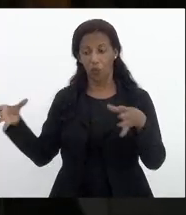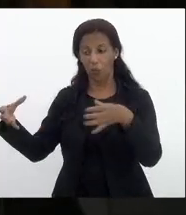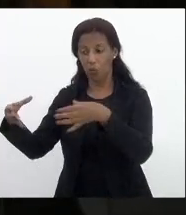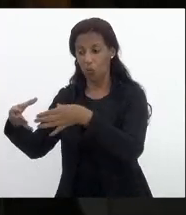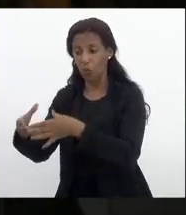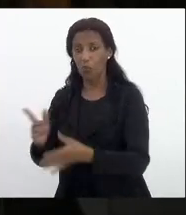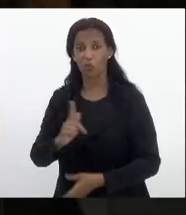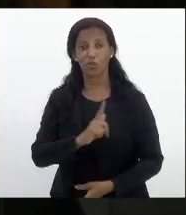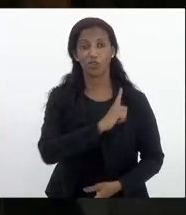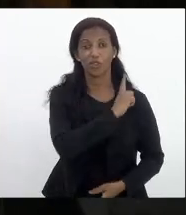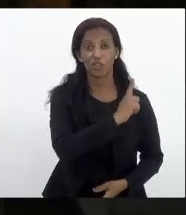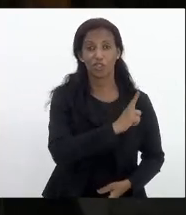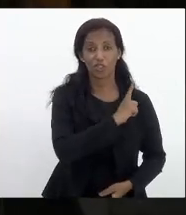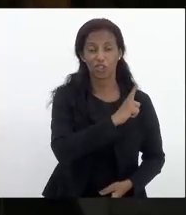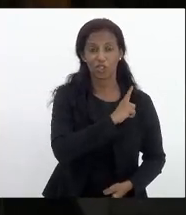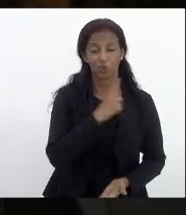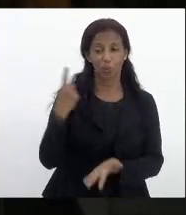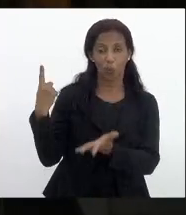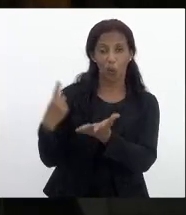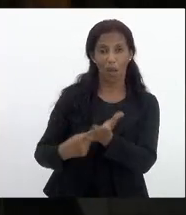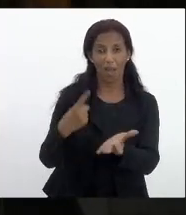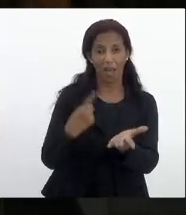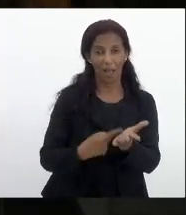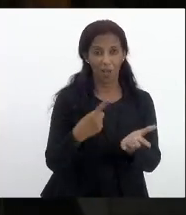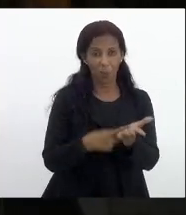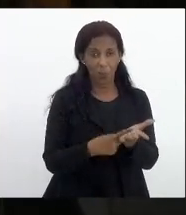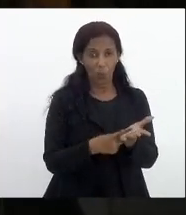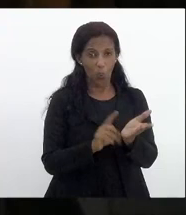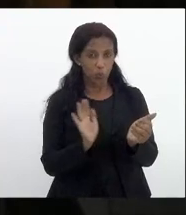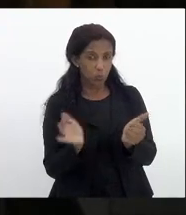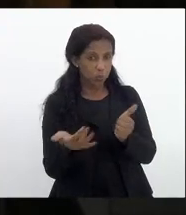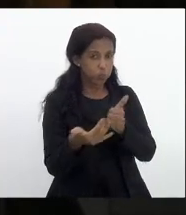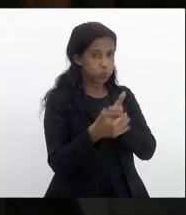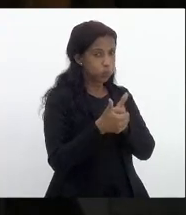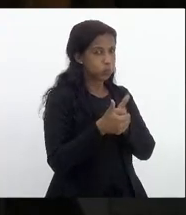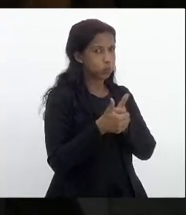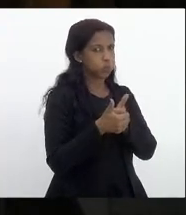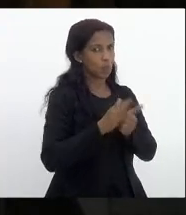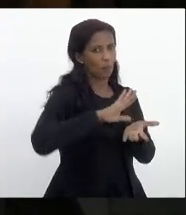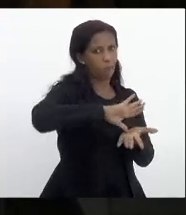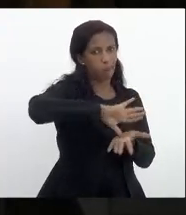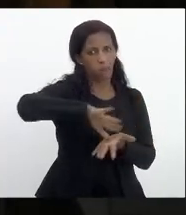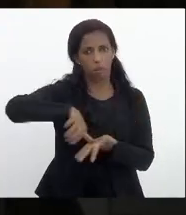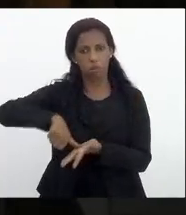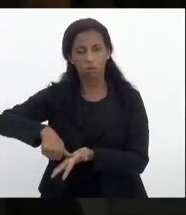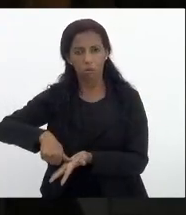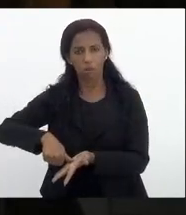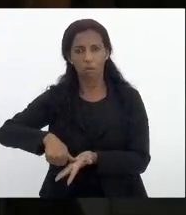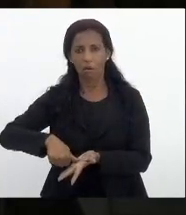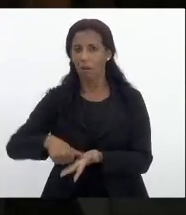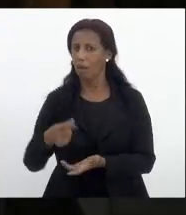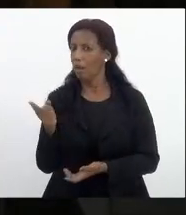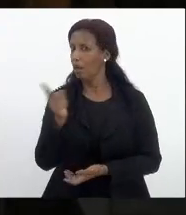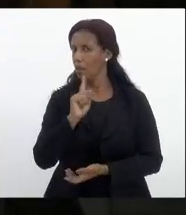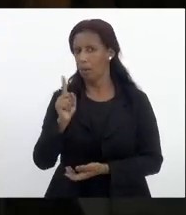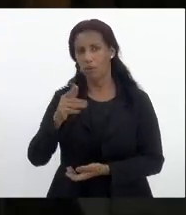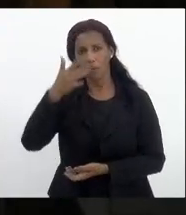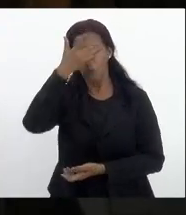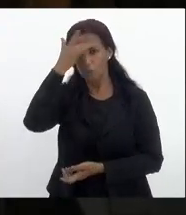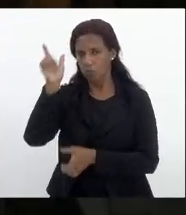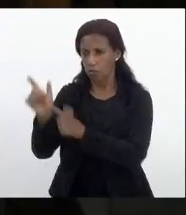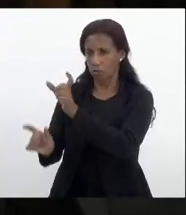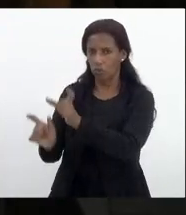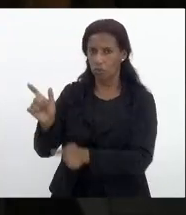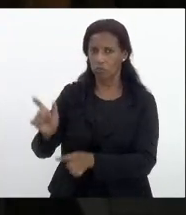os acordos espúrios e a corrupção não foram os funcionários